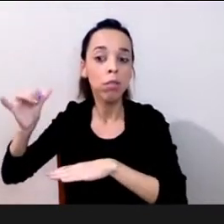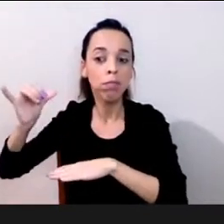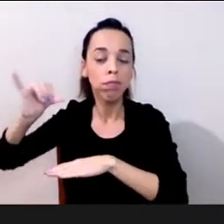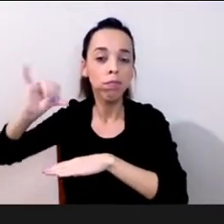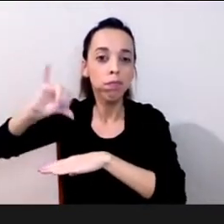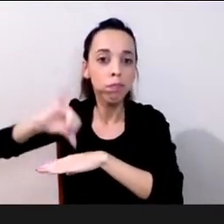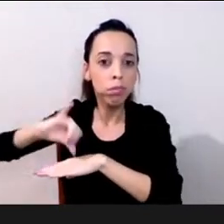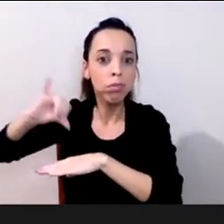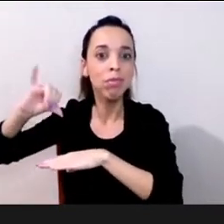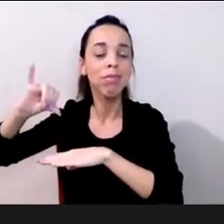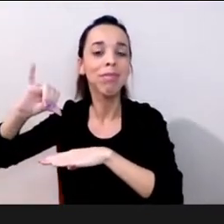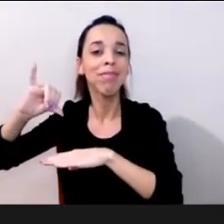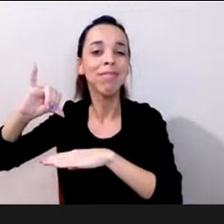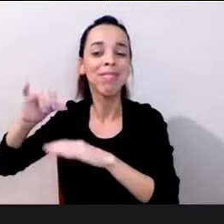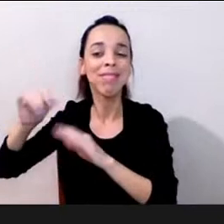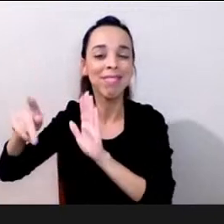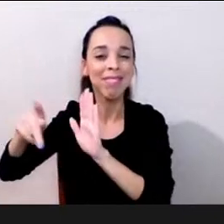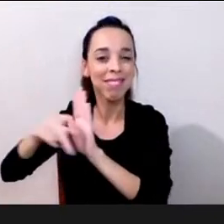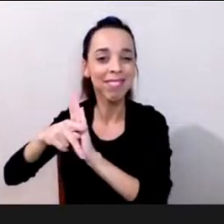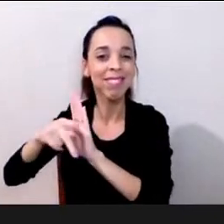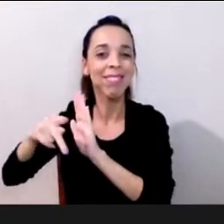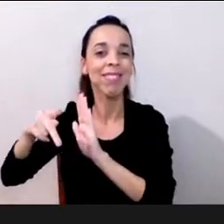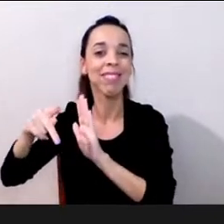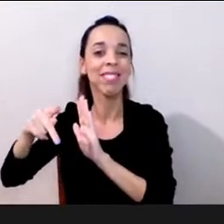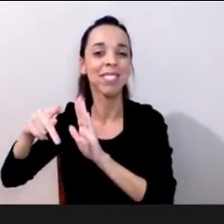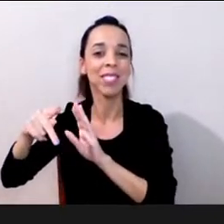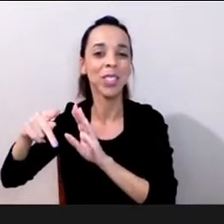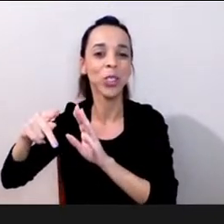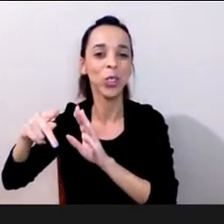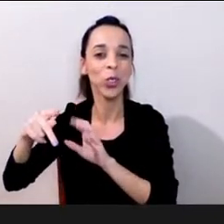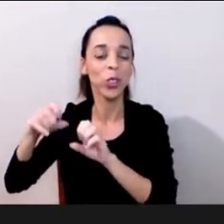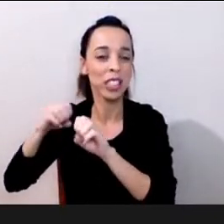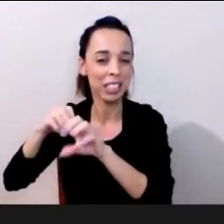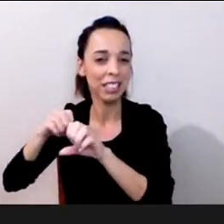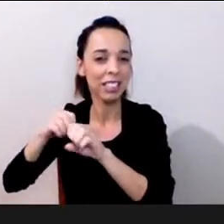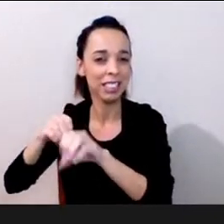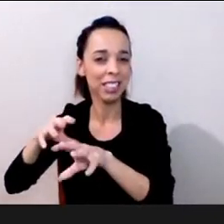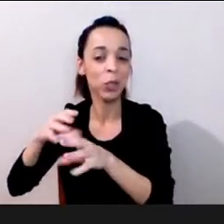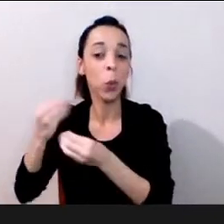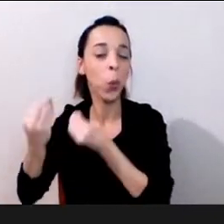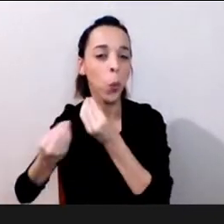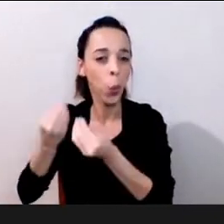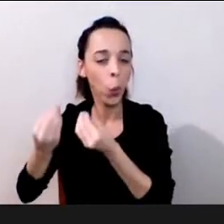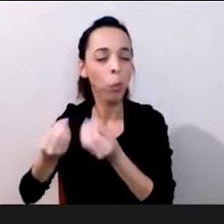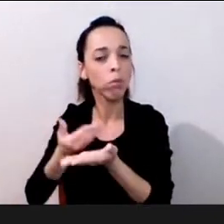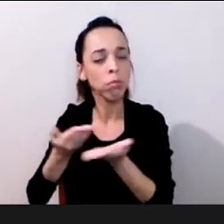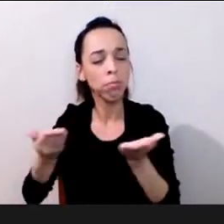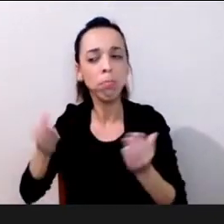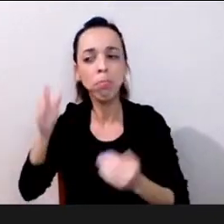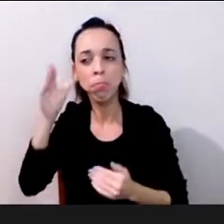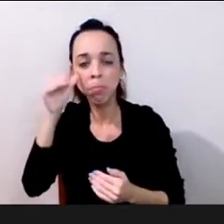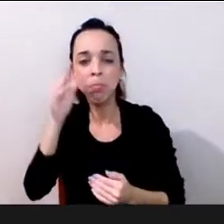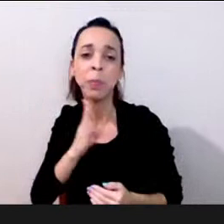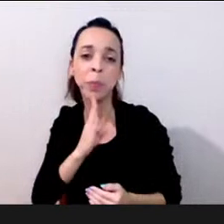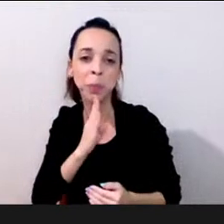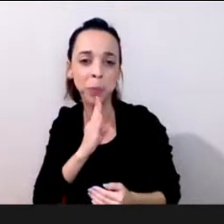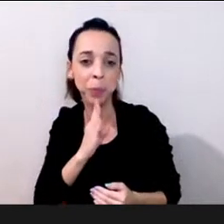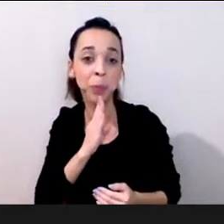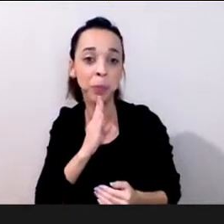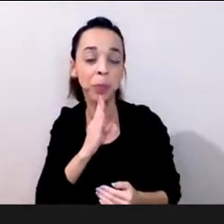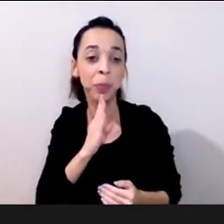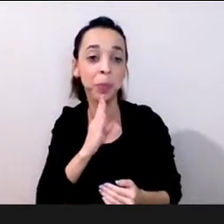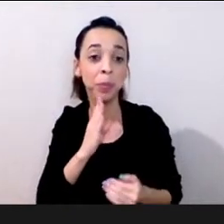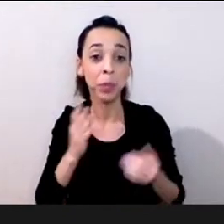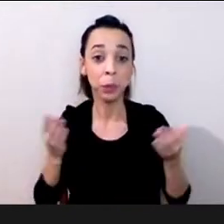convidá-los a todos nossos agradecimentos primeiro aqui aos nossos convidados mas para a ampliação desse diálogo tão